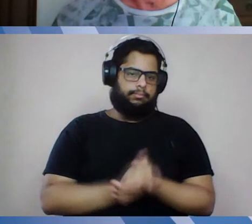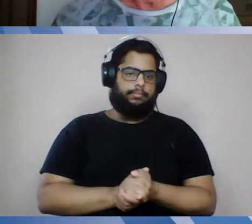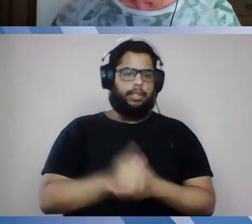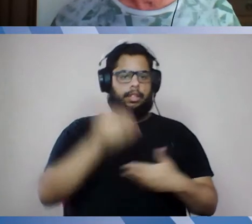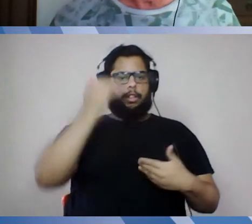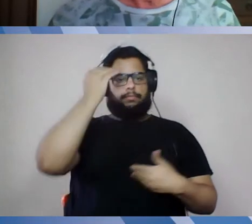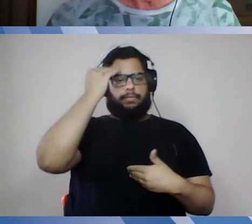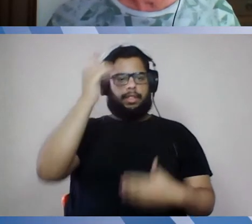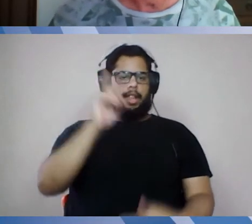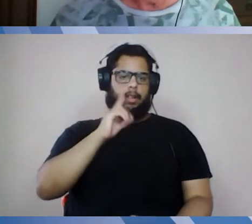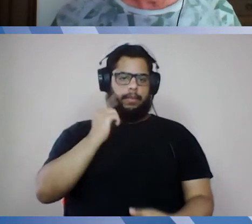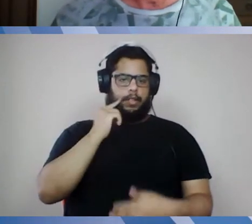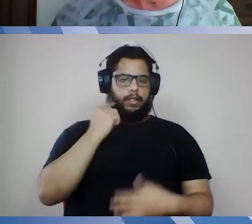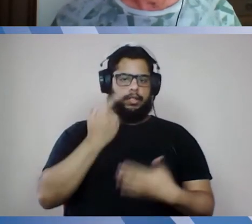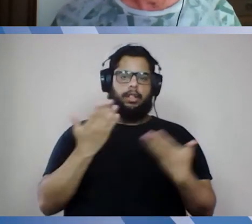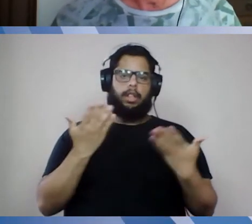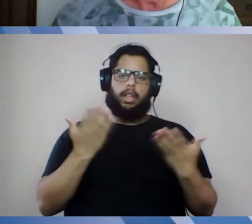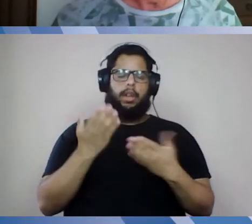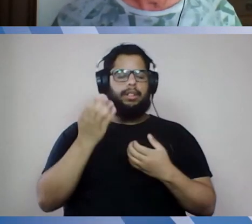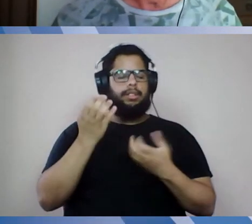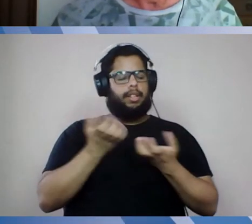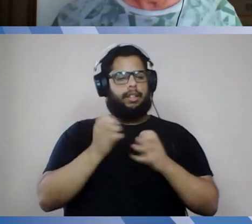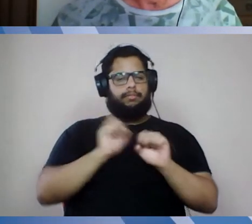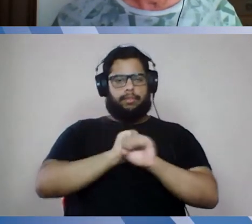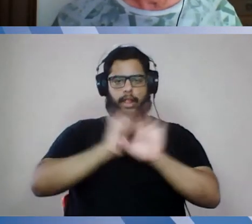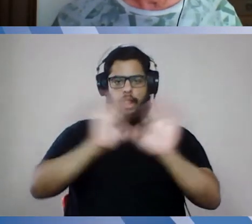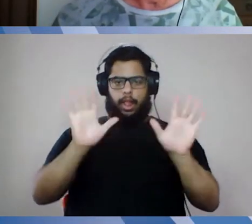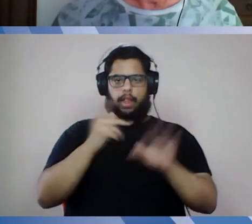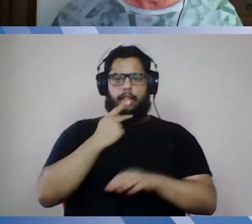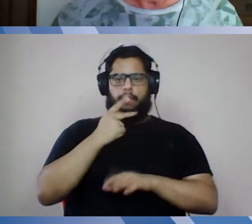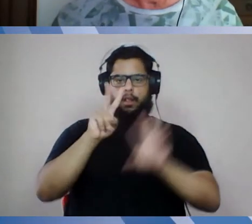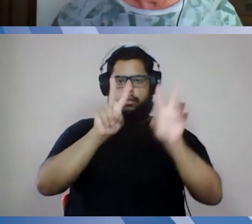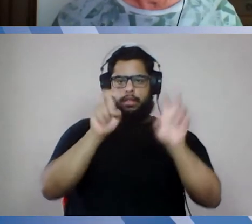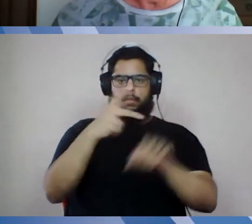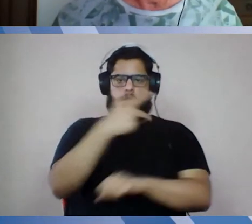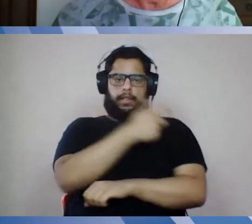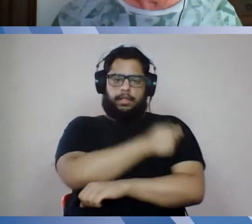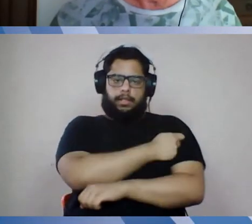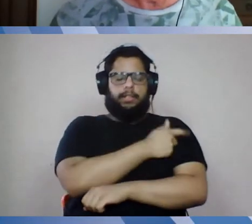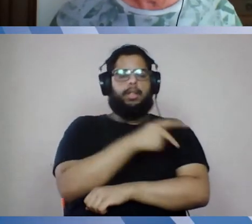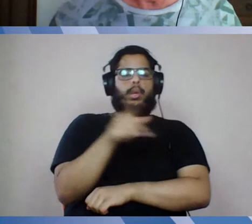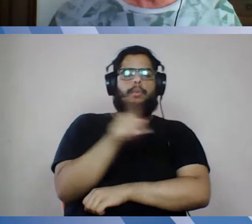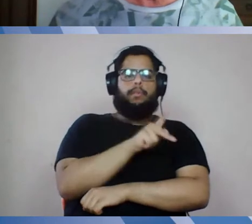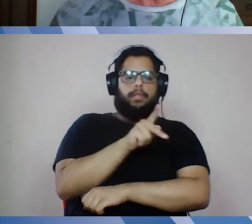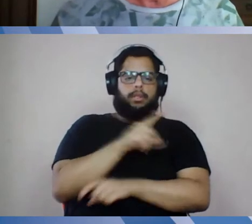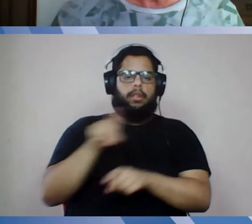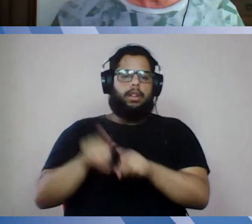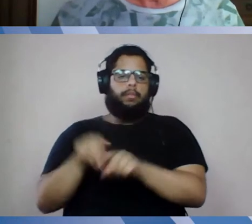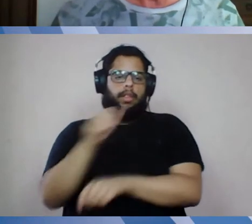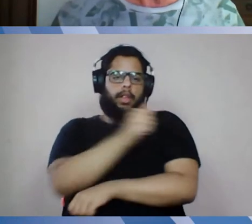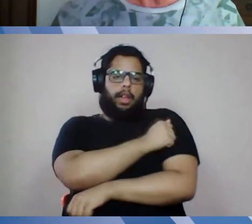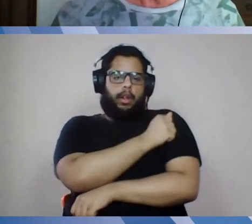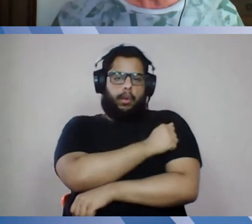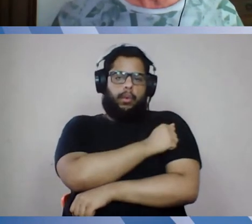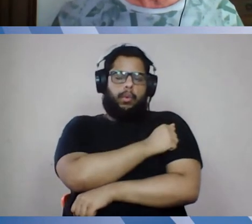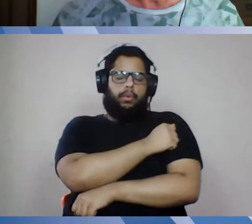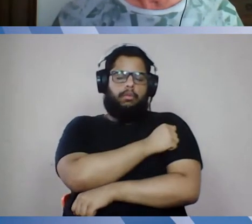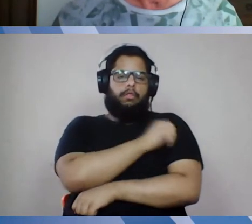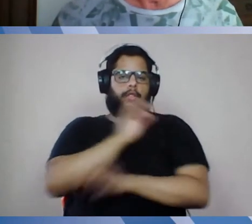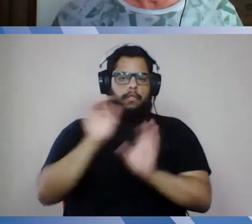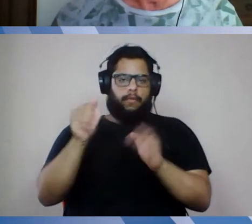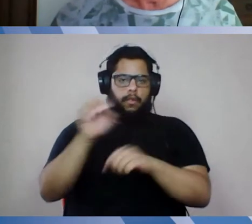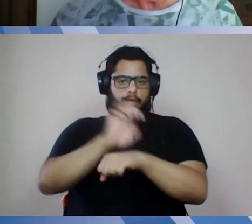Obrigada, Bernardino. Eu só queria esclarecer algo, eu falei em vacinação de docentes e estudantes no âmbito dos estágios, porque eu estava